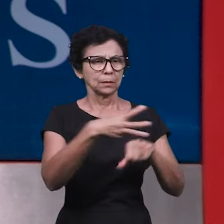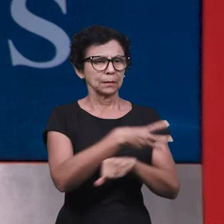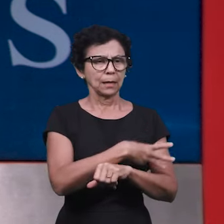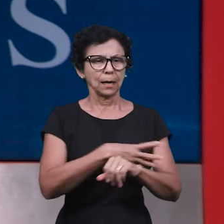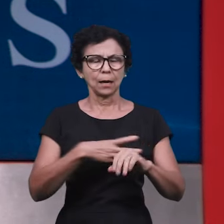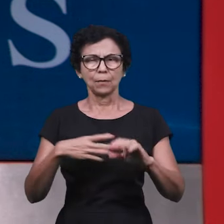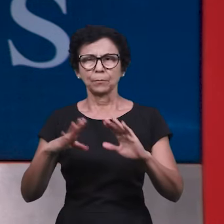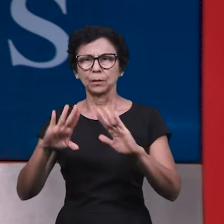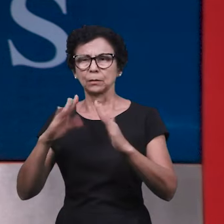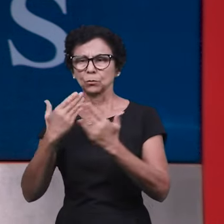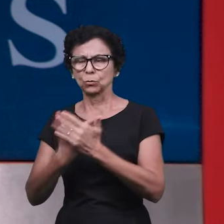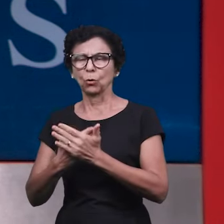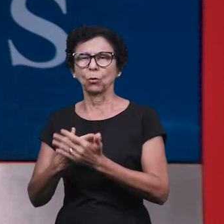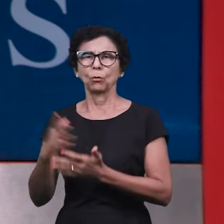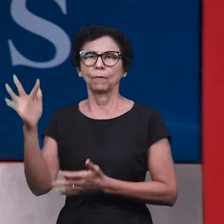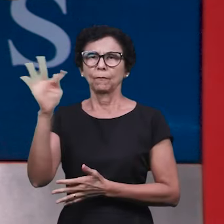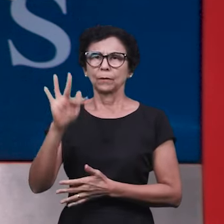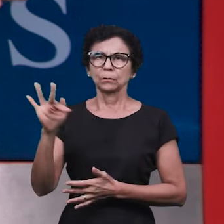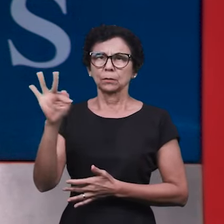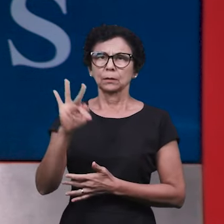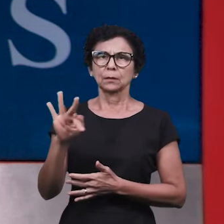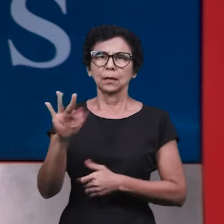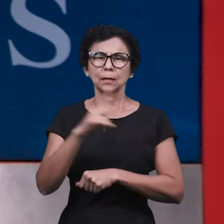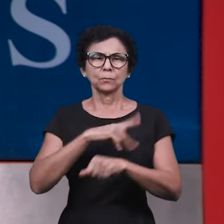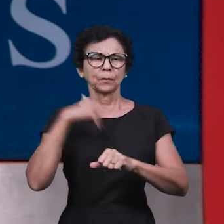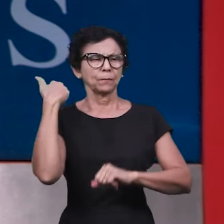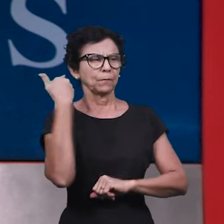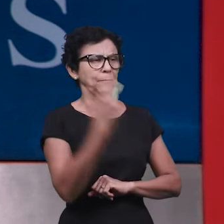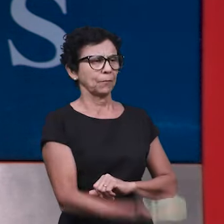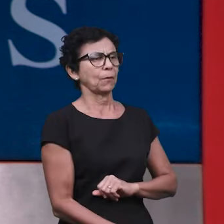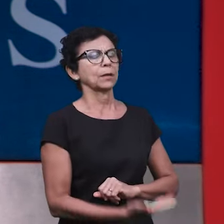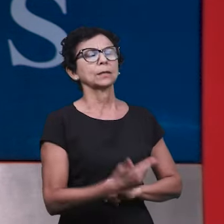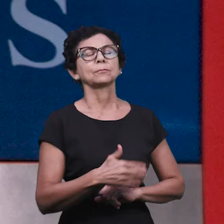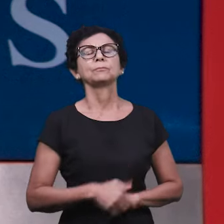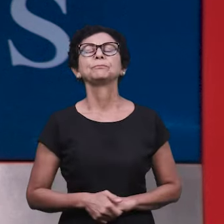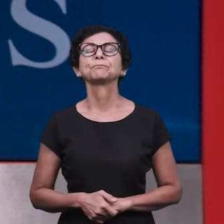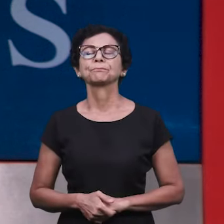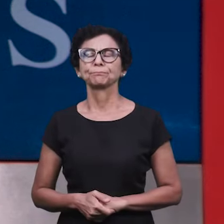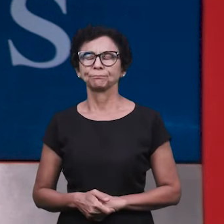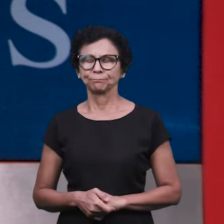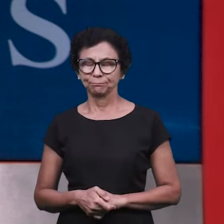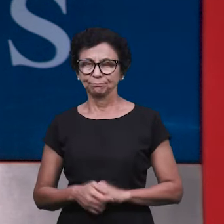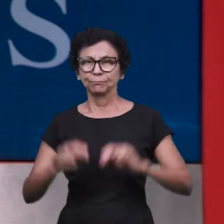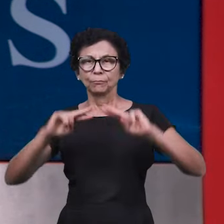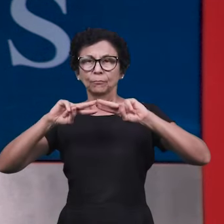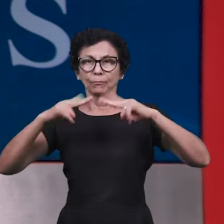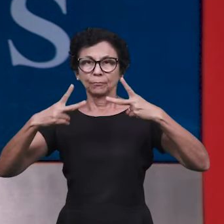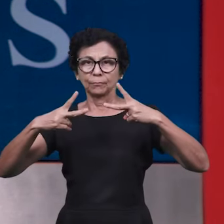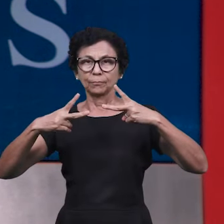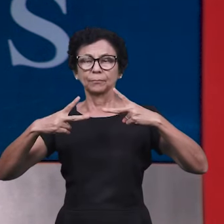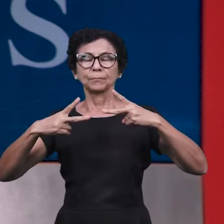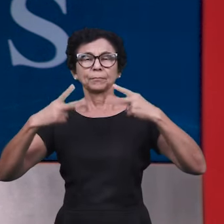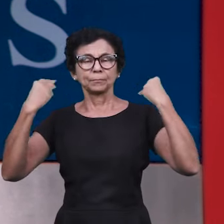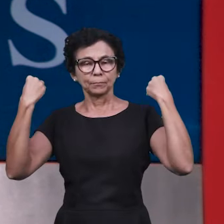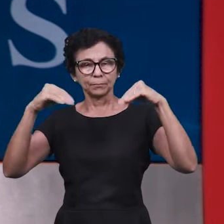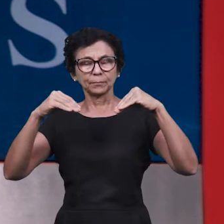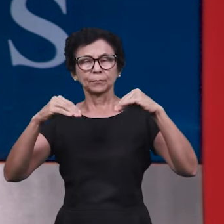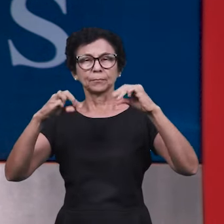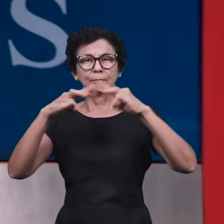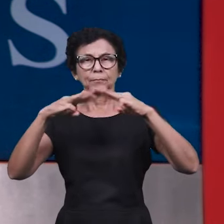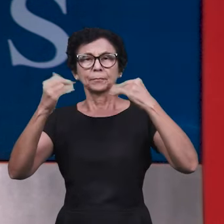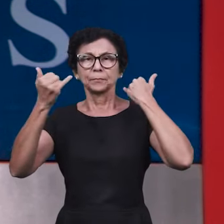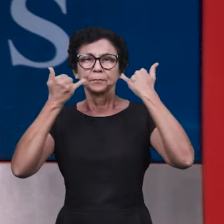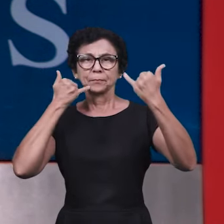da escola, da faculdade, para os irmãos no exterior. Vamos compartilhar aqui o link do Mané e News. e aqui você fica sempre bem